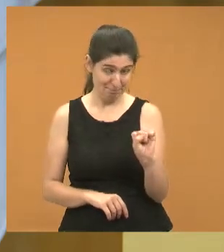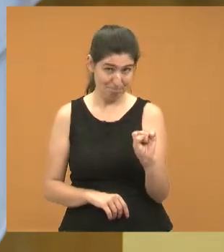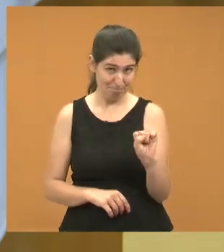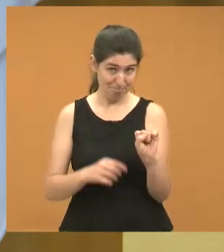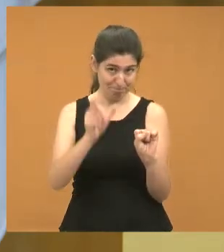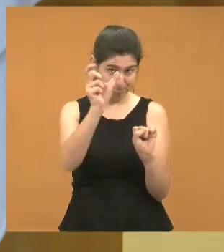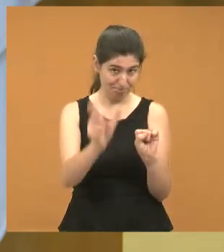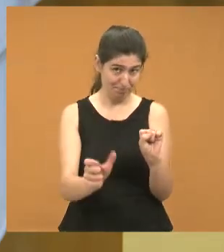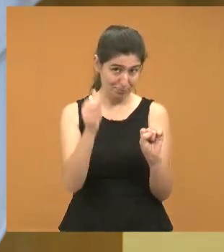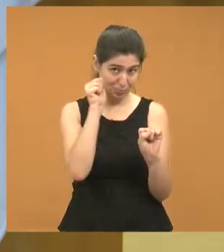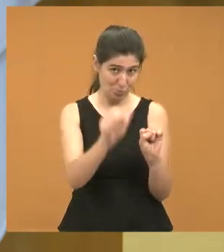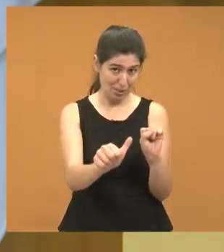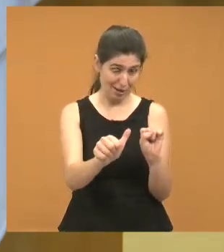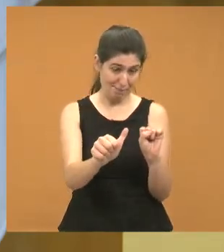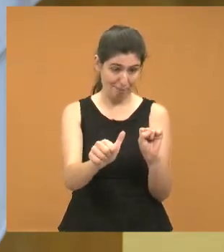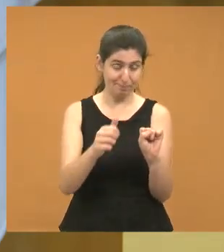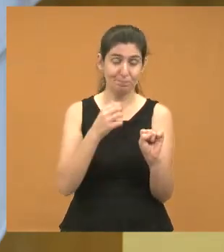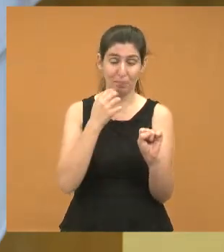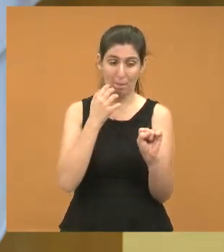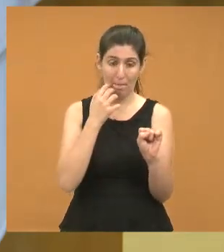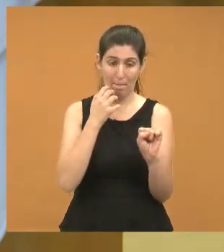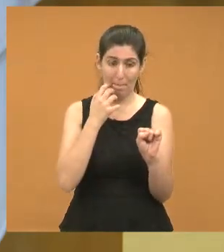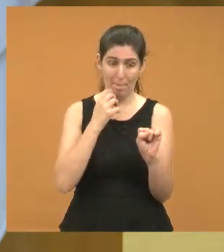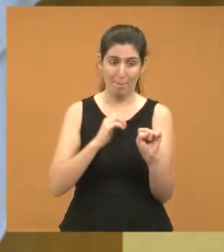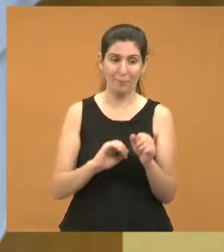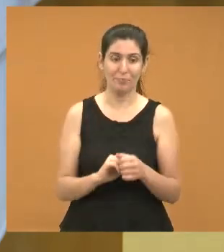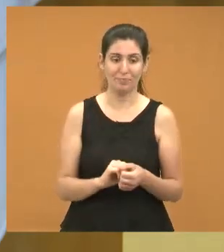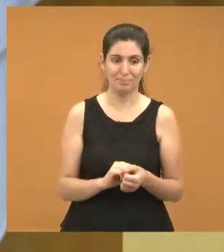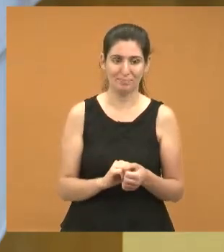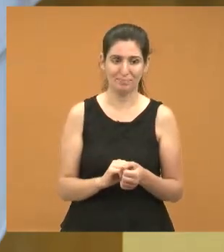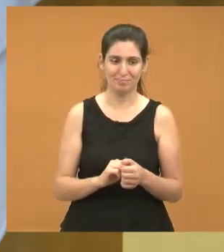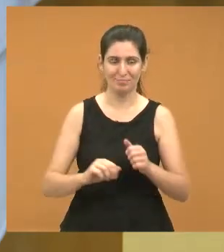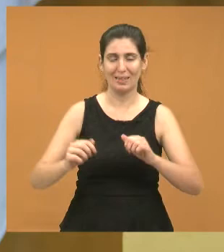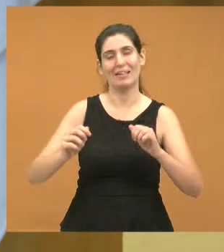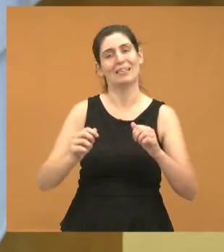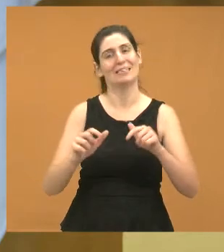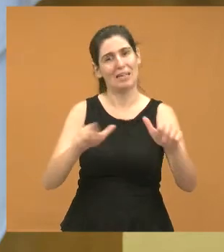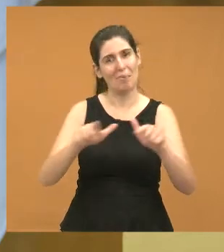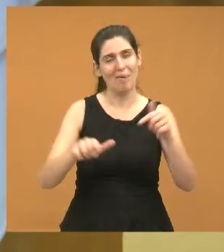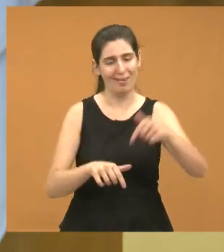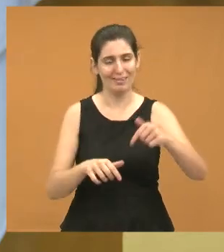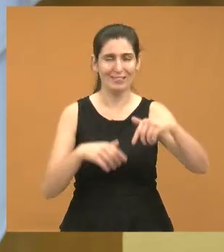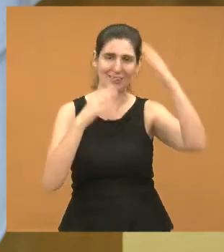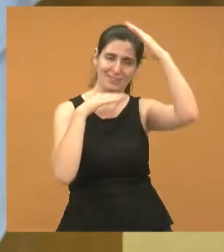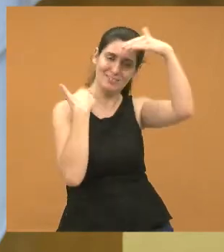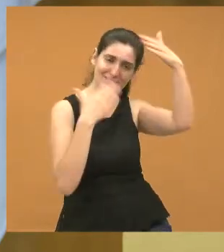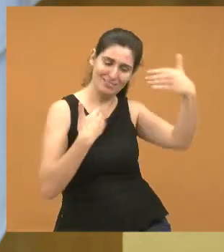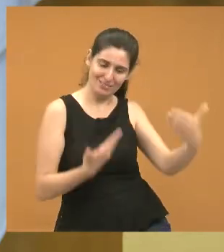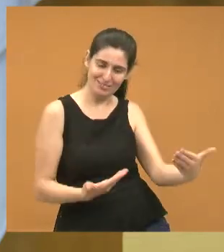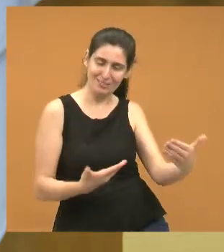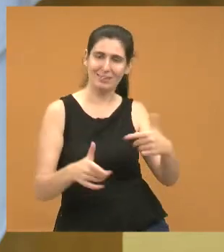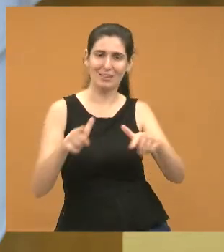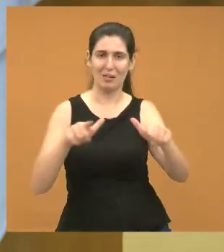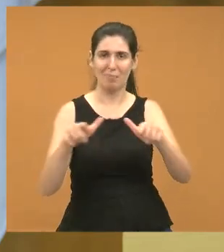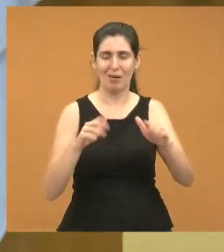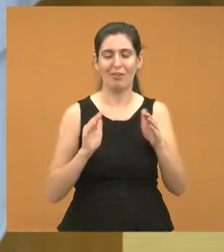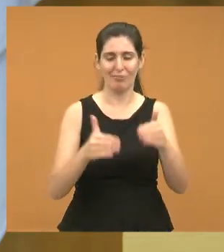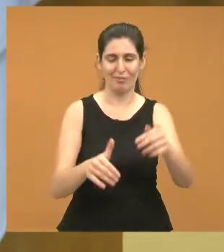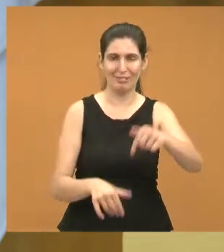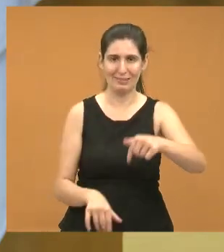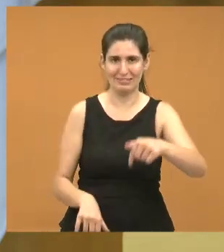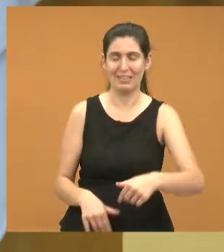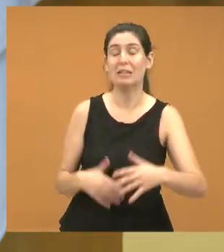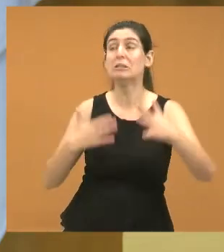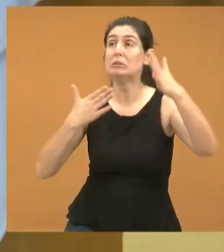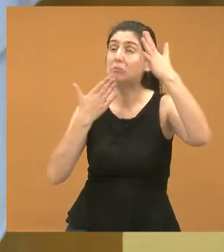que encabeça essa turma aí do cerimonial. Mas em nome dela, agradecer a